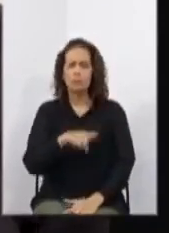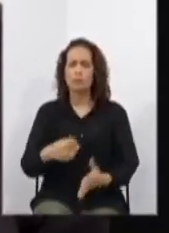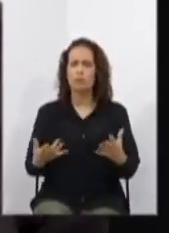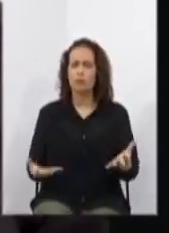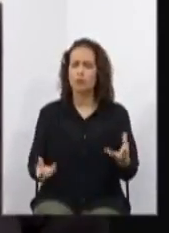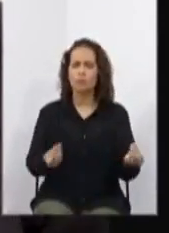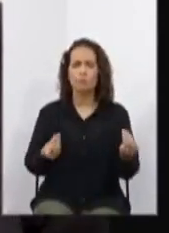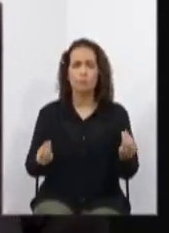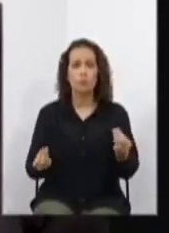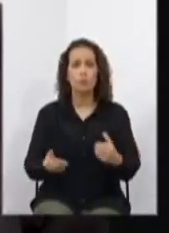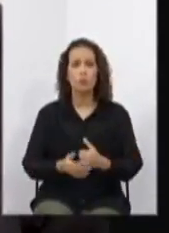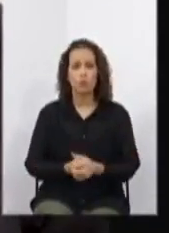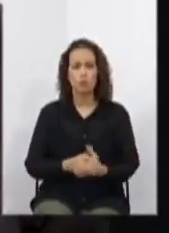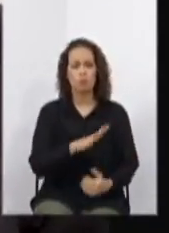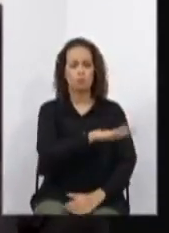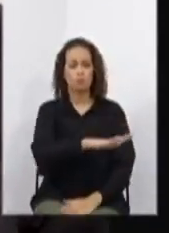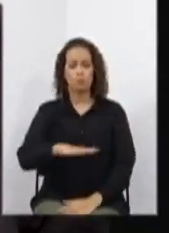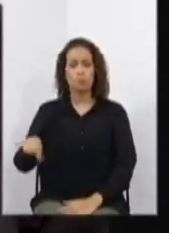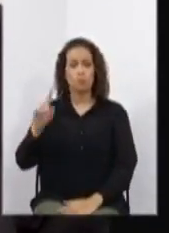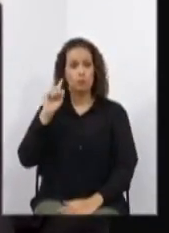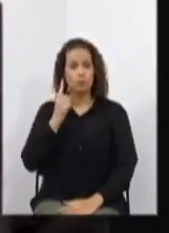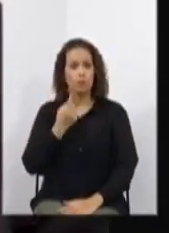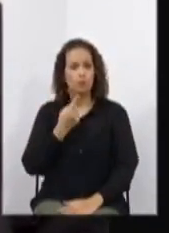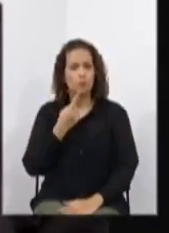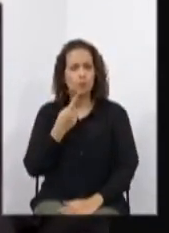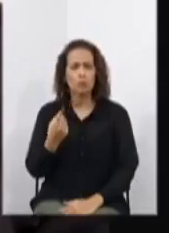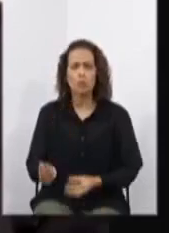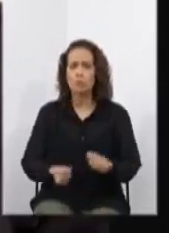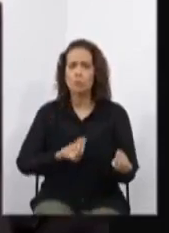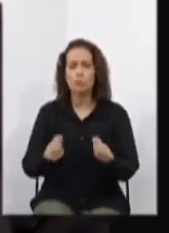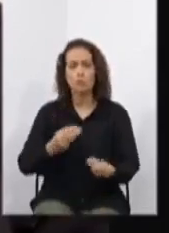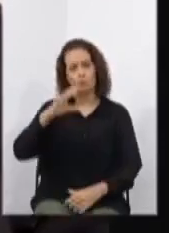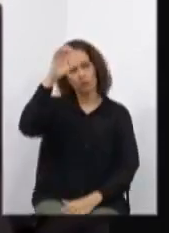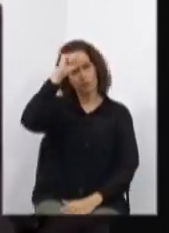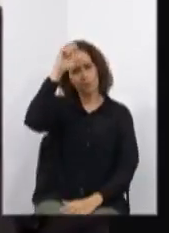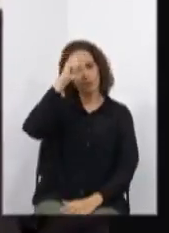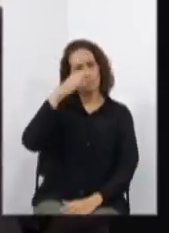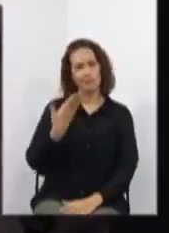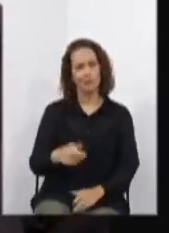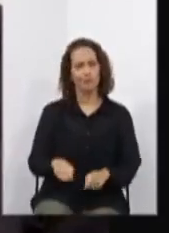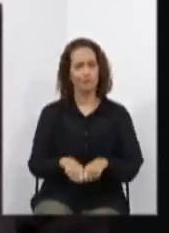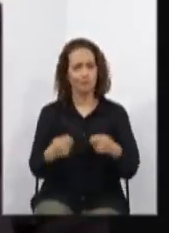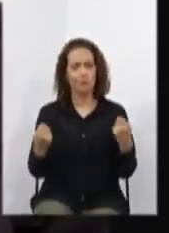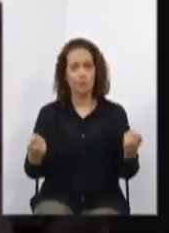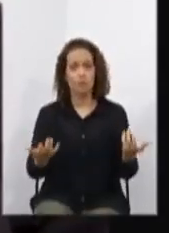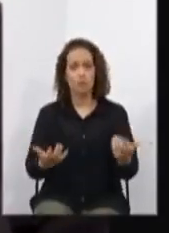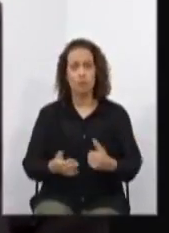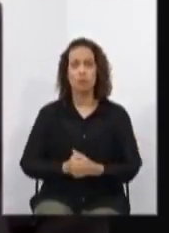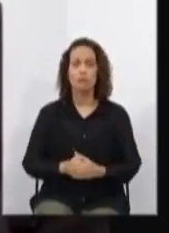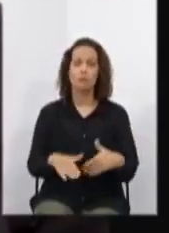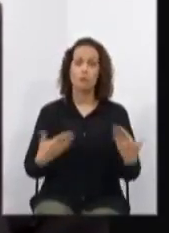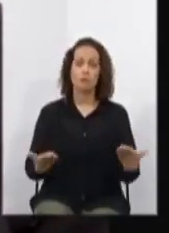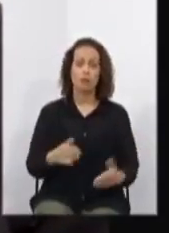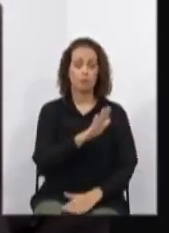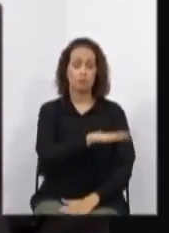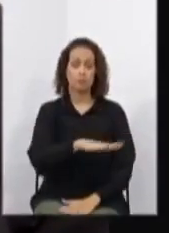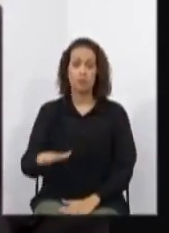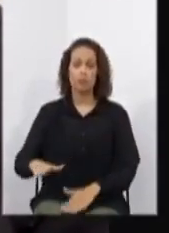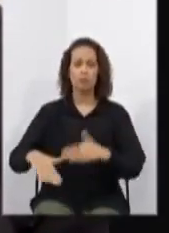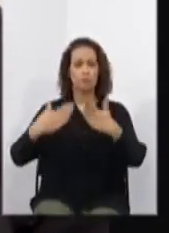de aprender o conteúdo escolar na modalidade mais propícia ao seu desenvolvimento